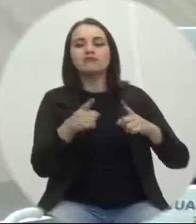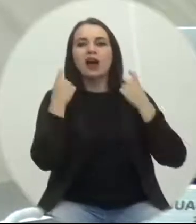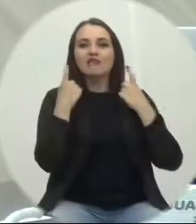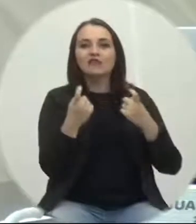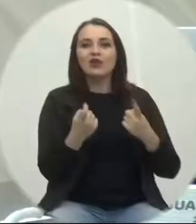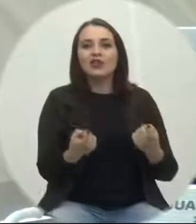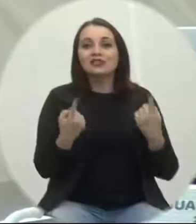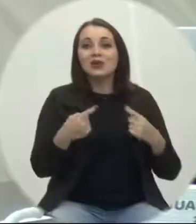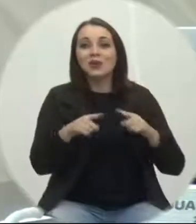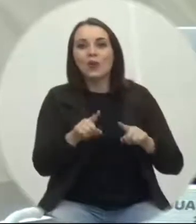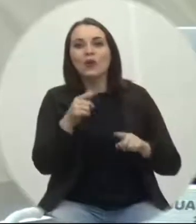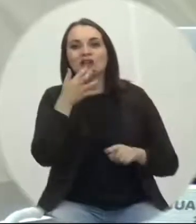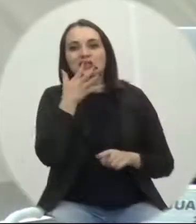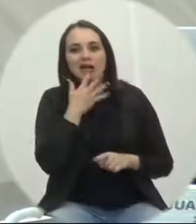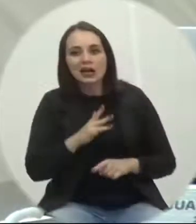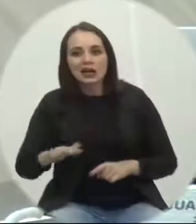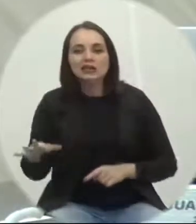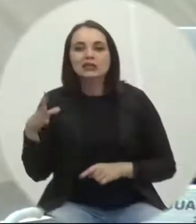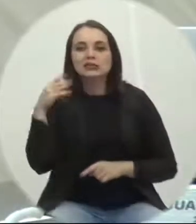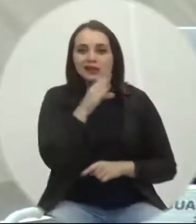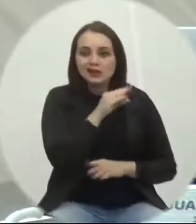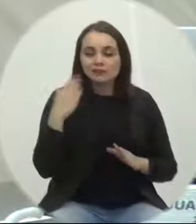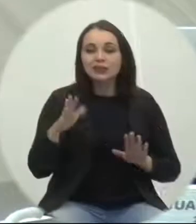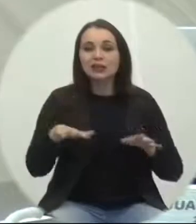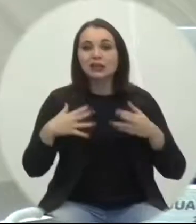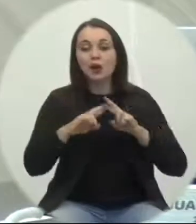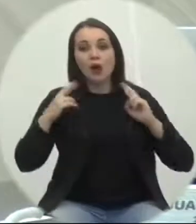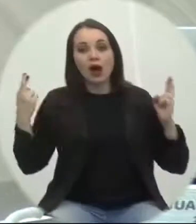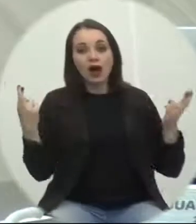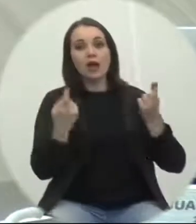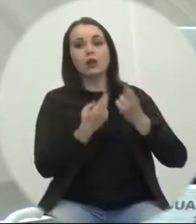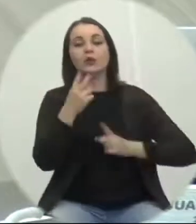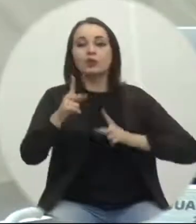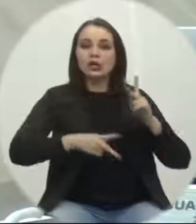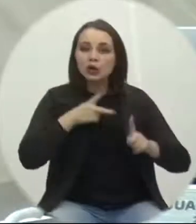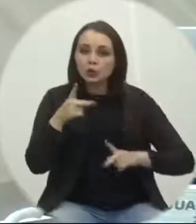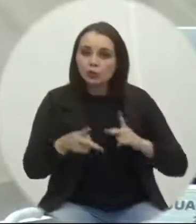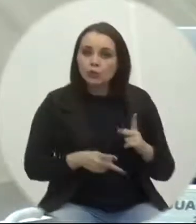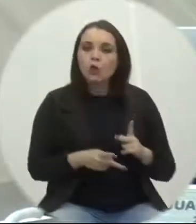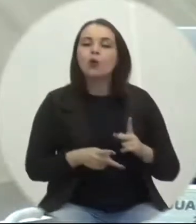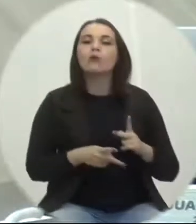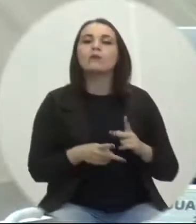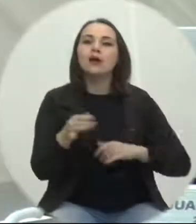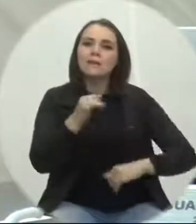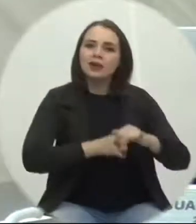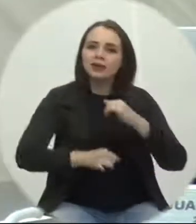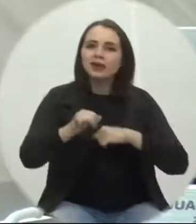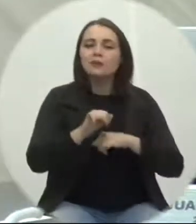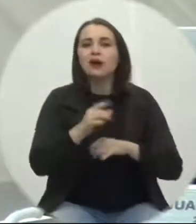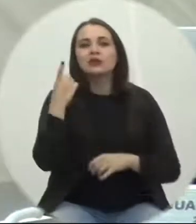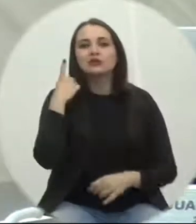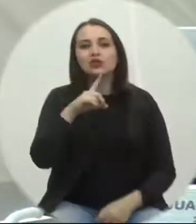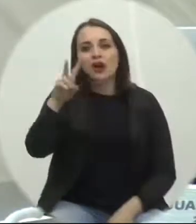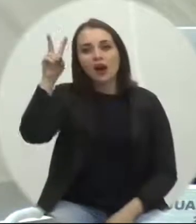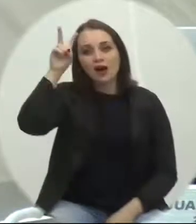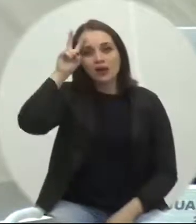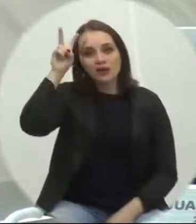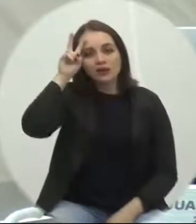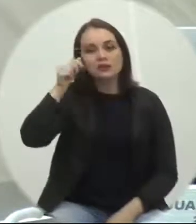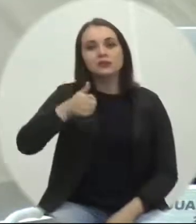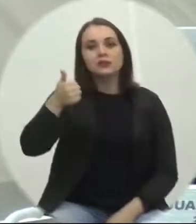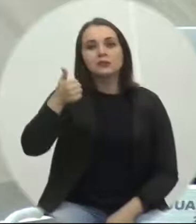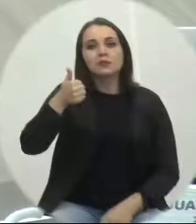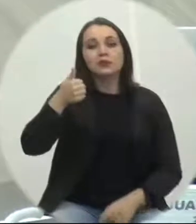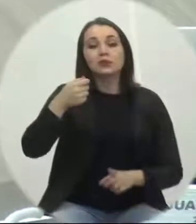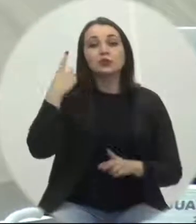do adolescente. A audiência pública virtual será quinta-feira de abril de